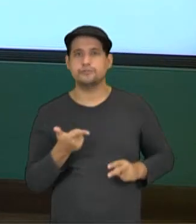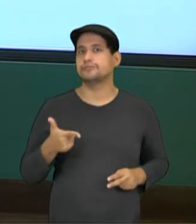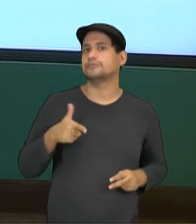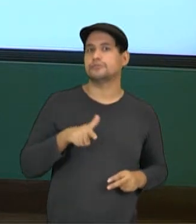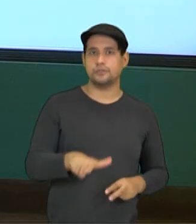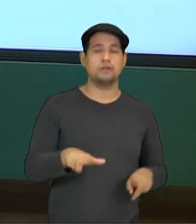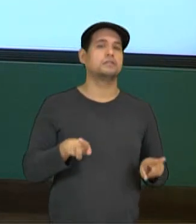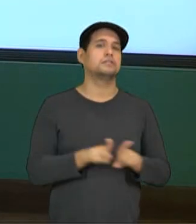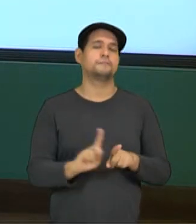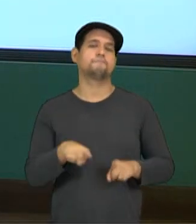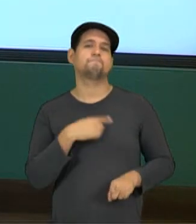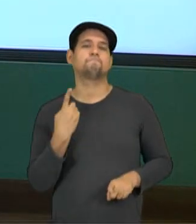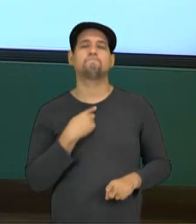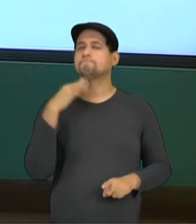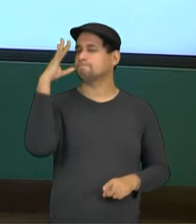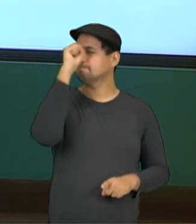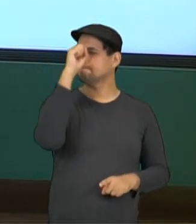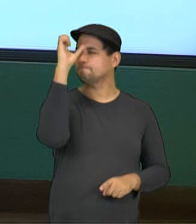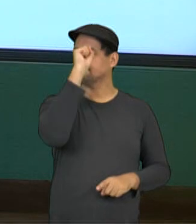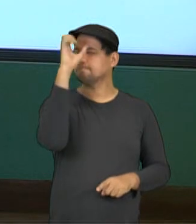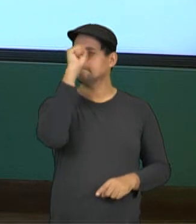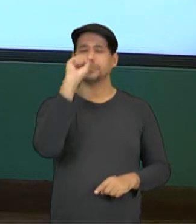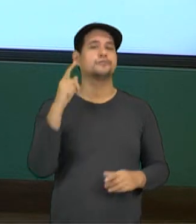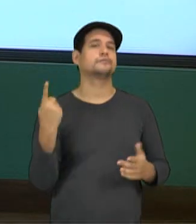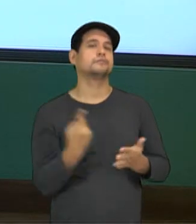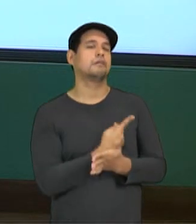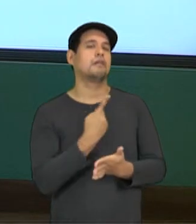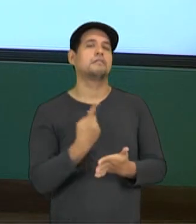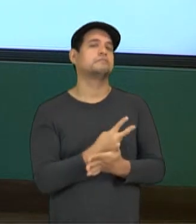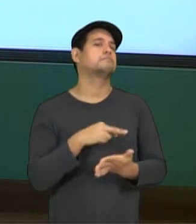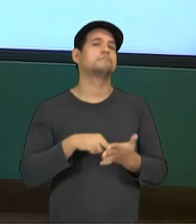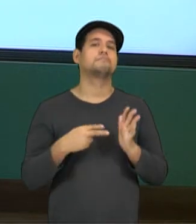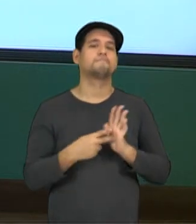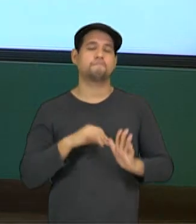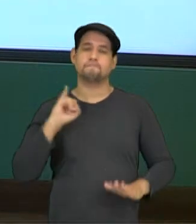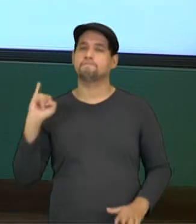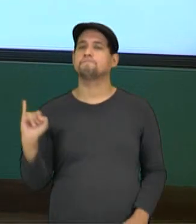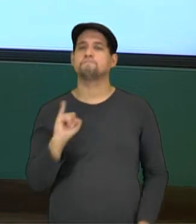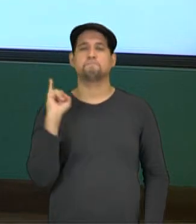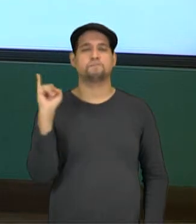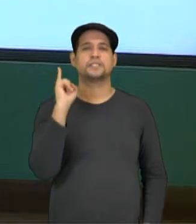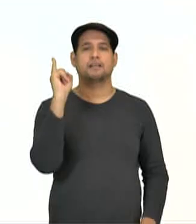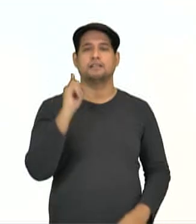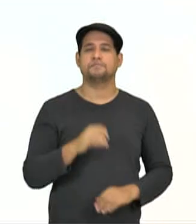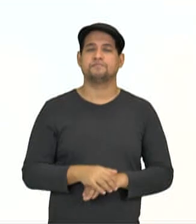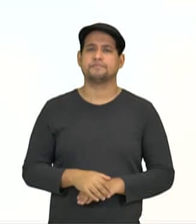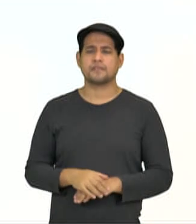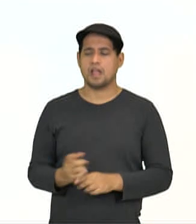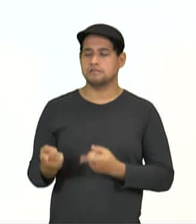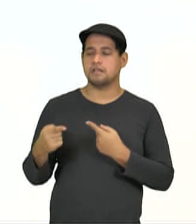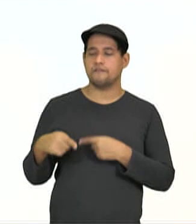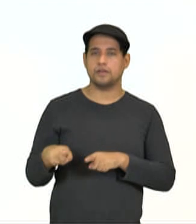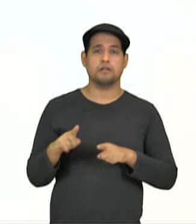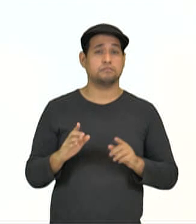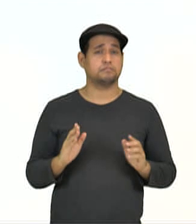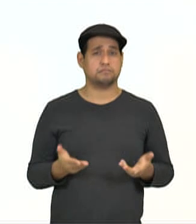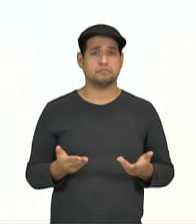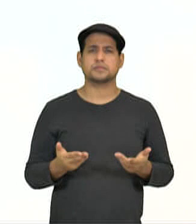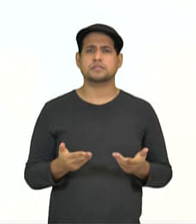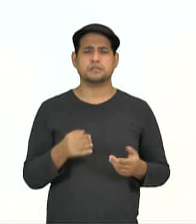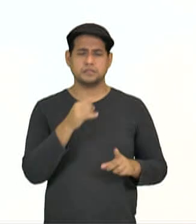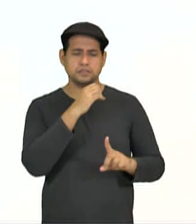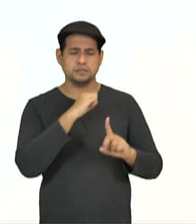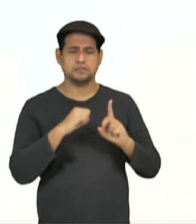caminho e a gente aprende com os nossos erros. Isso é muito importante, né? Desafios contemporâneos.